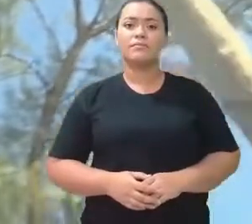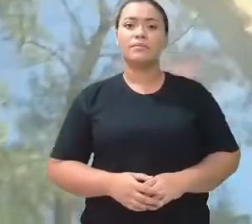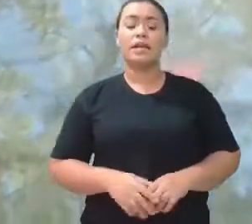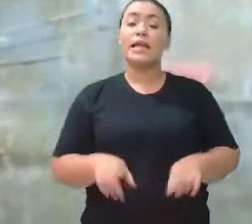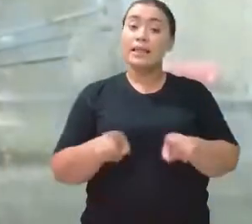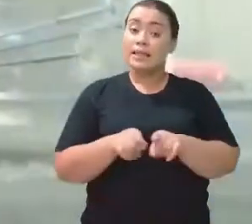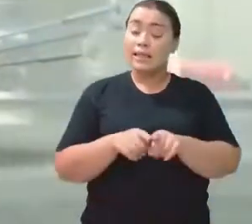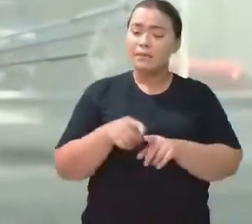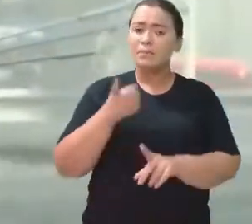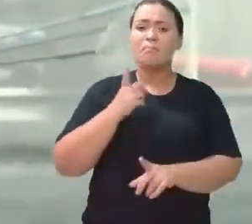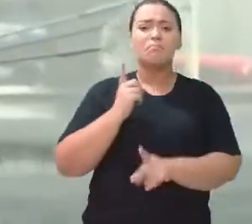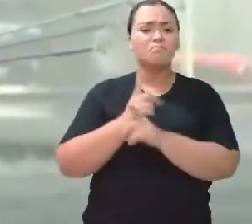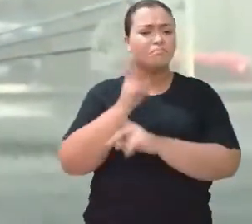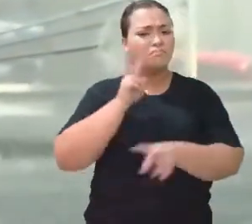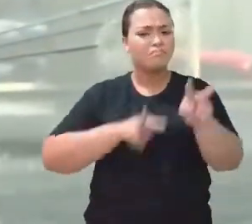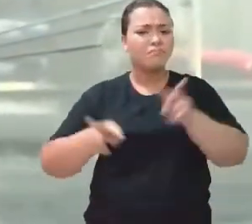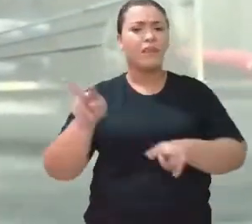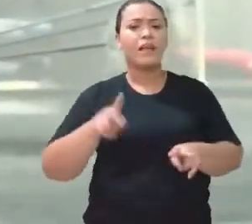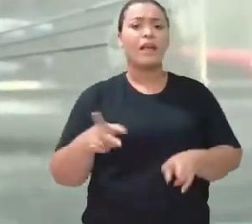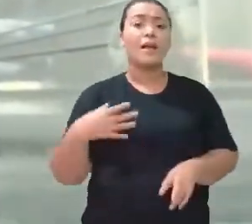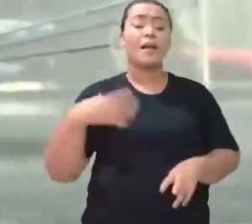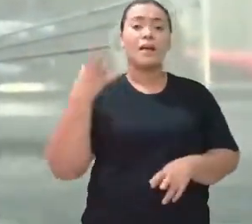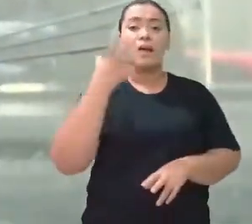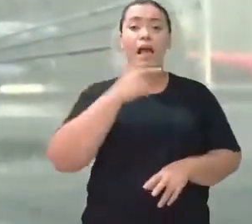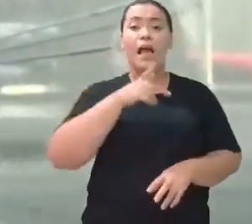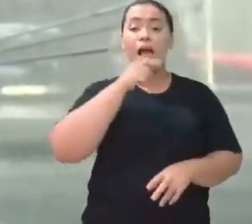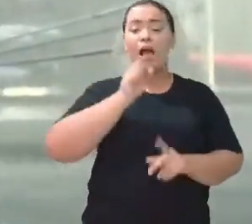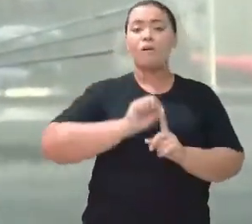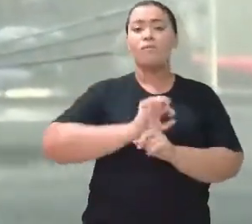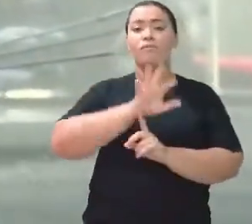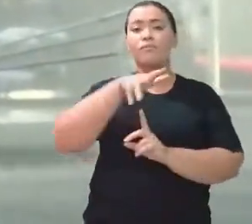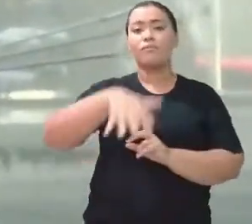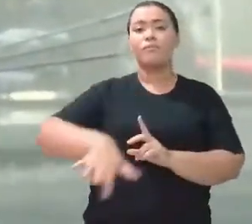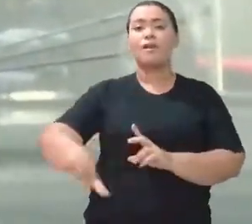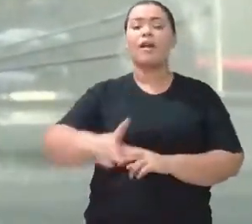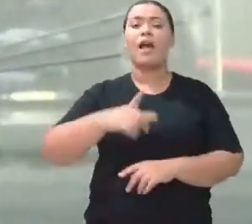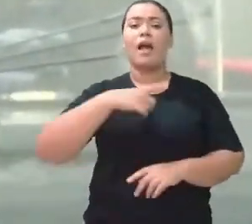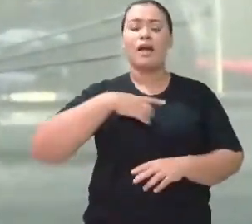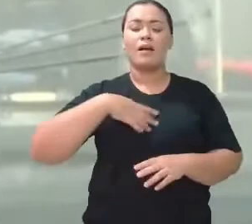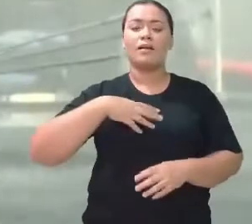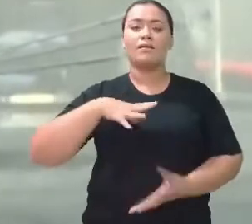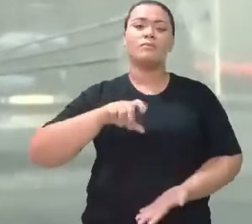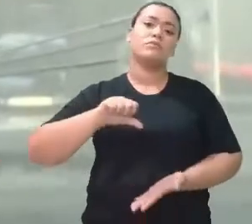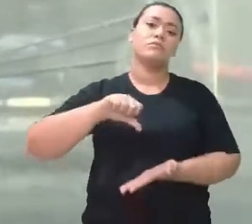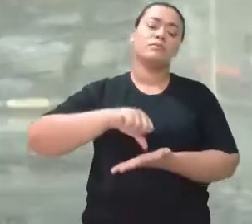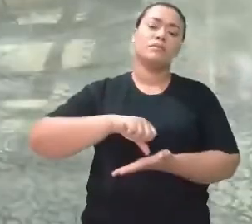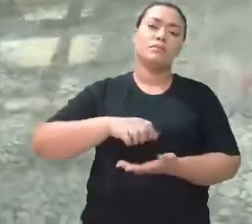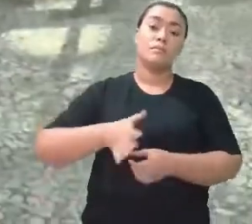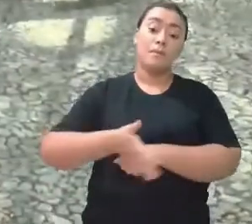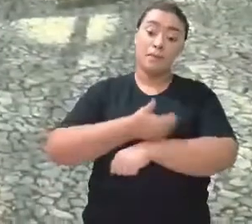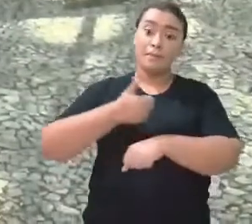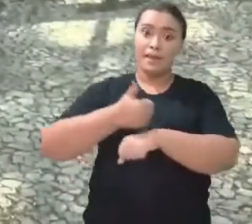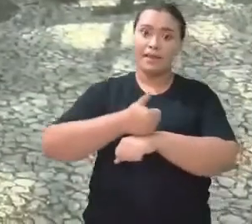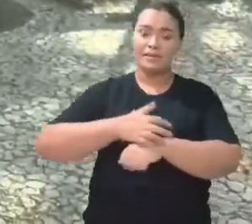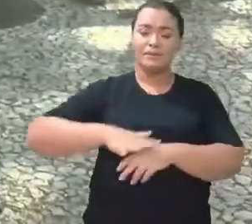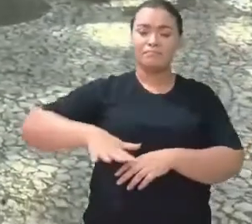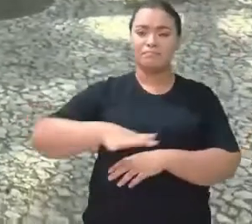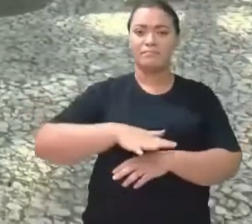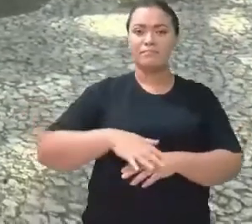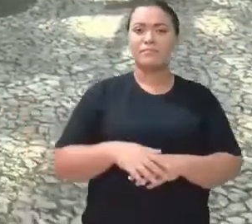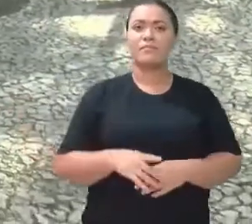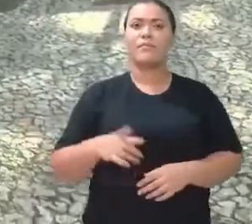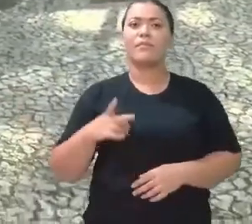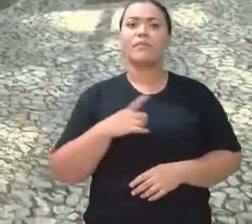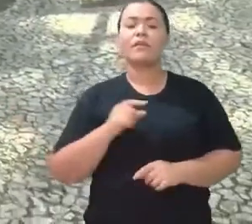gente encontra aqui uma bela fonte, né, no centro da praça. É uma praça bem agradável e no